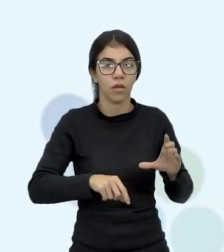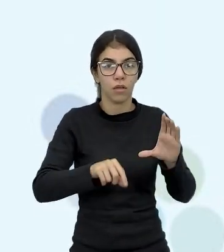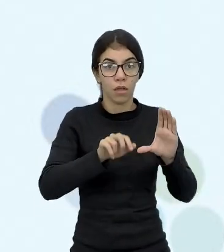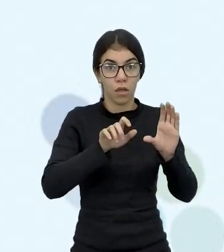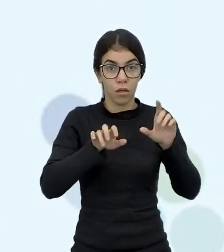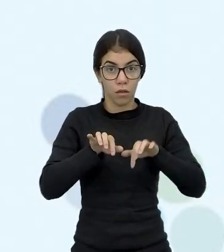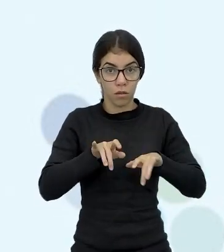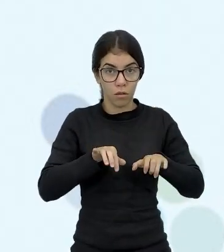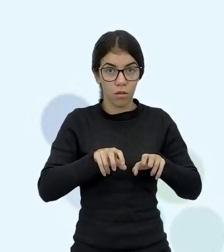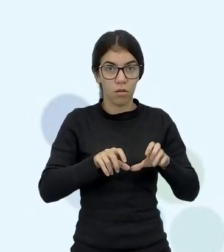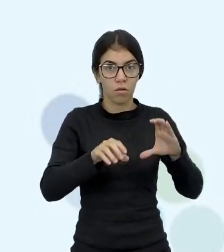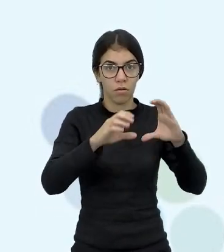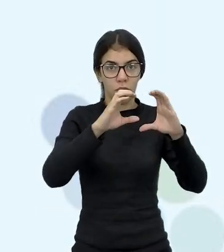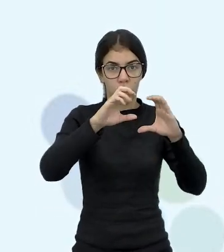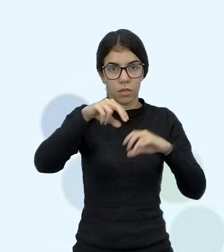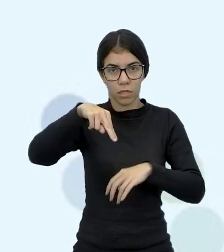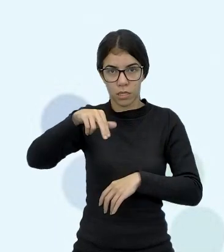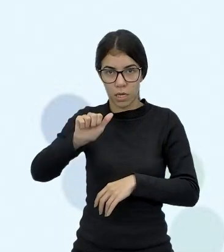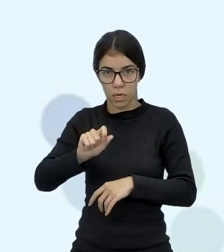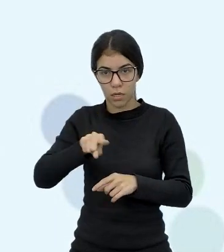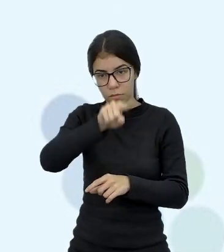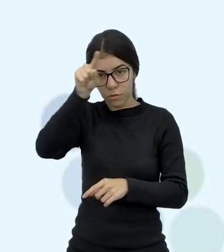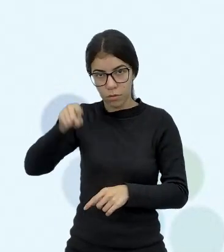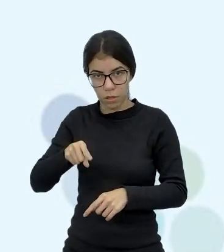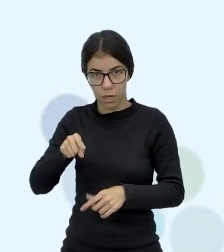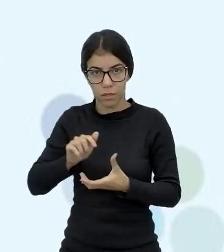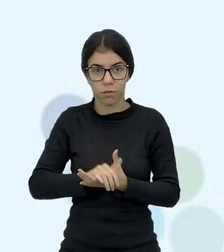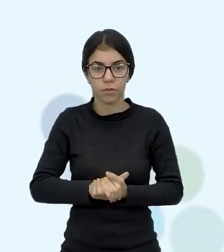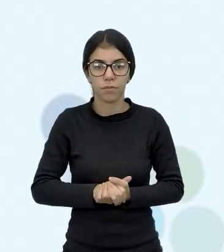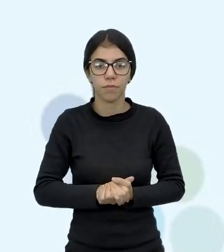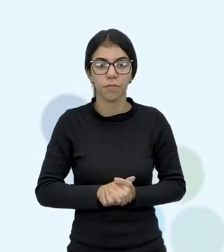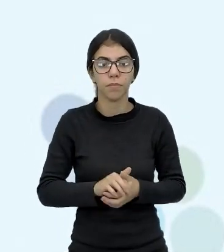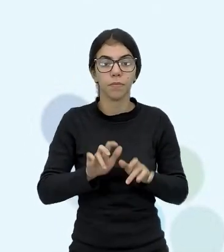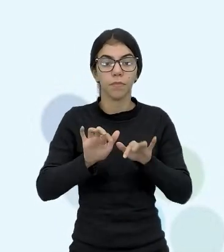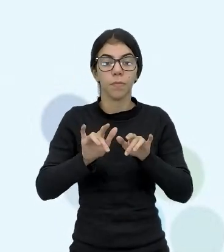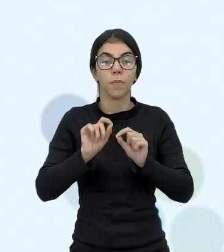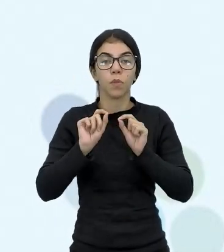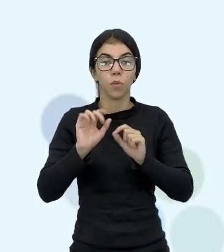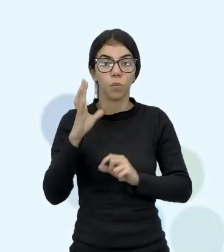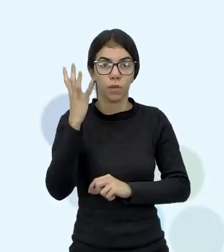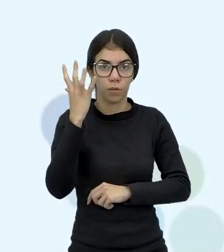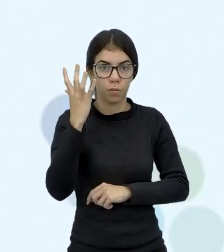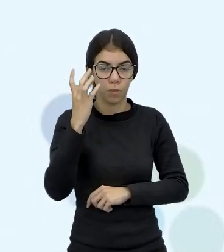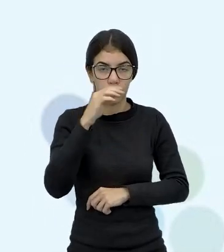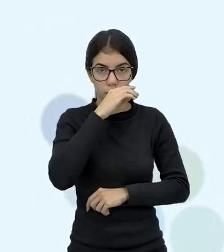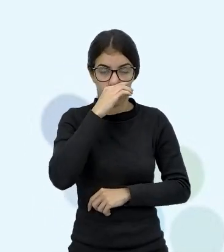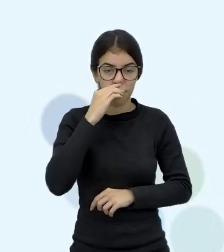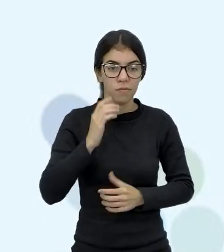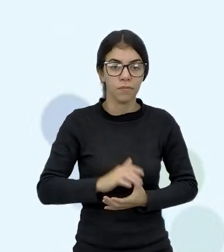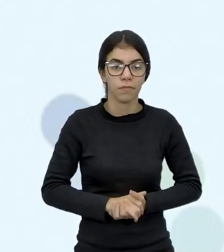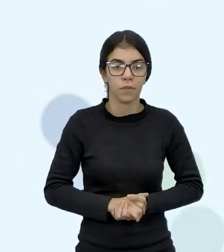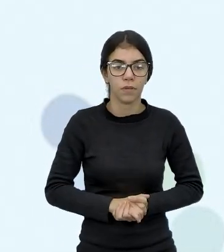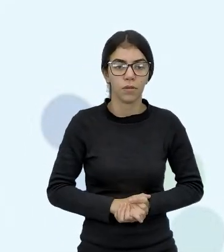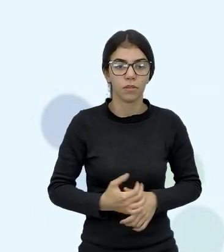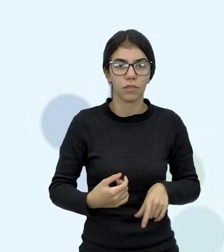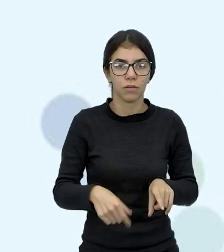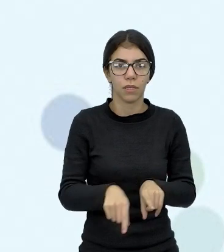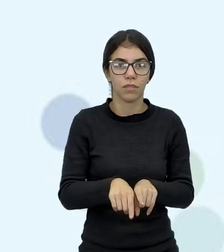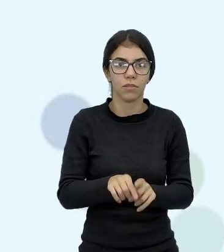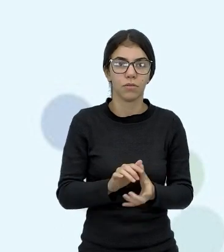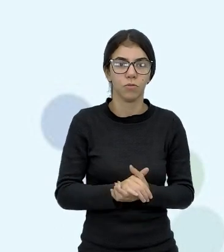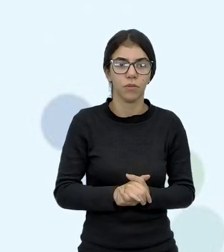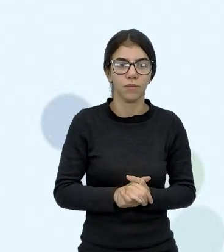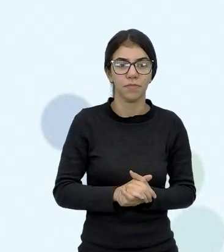número da cena, e na frente do número da cena, você escreve o que acontece. Tá? Então é importante que nesse